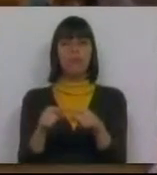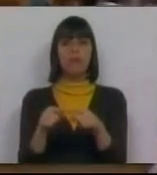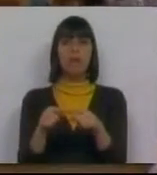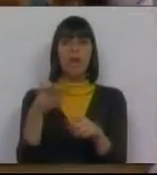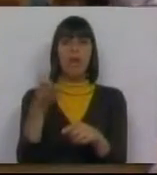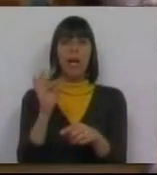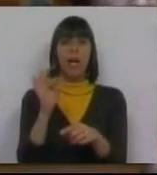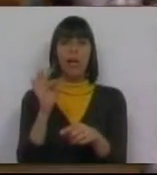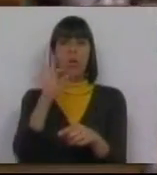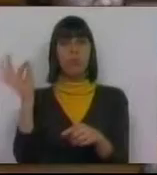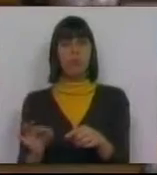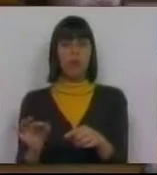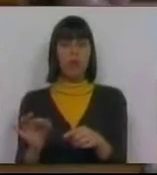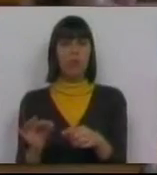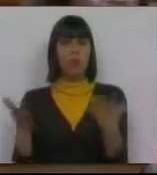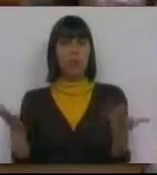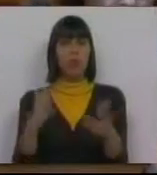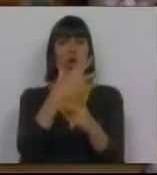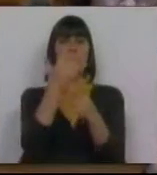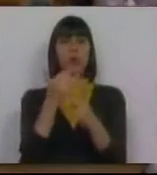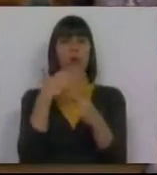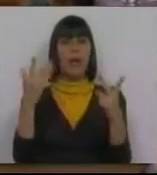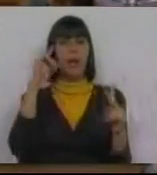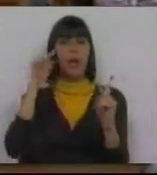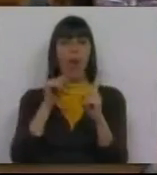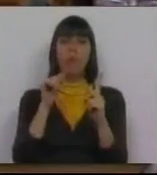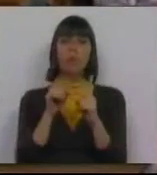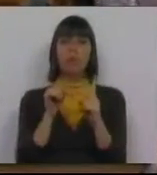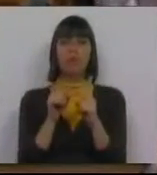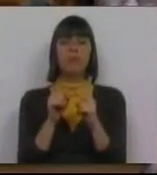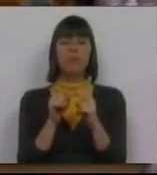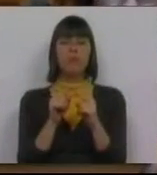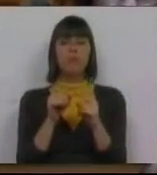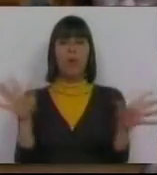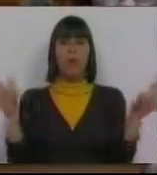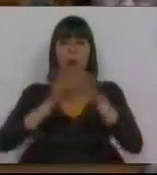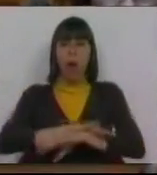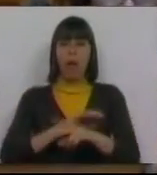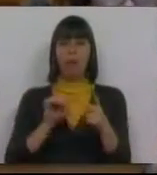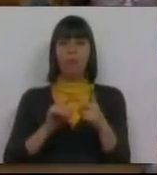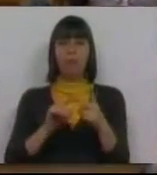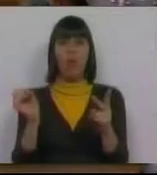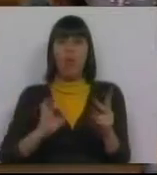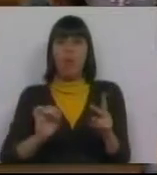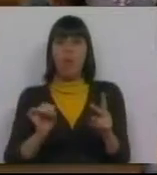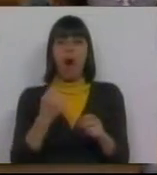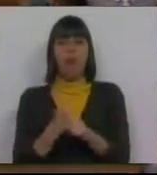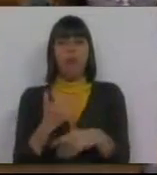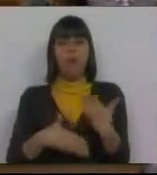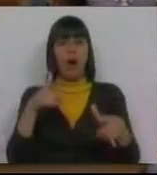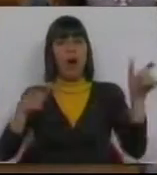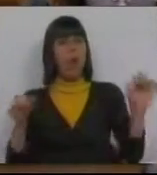aos 14%. O segundo grande propósito foi ofuscar a falta de